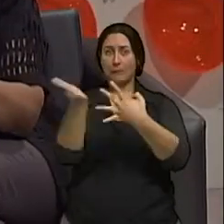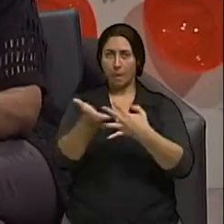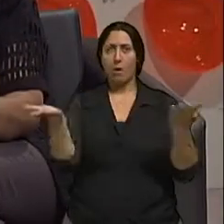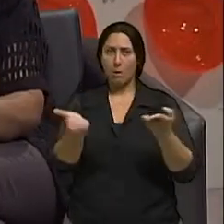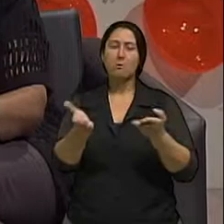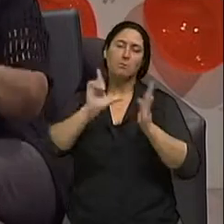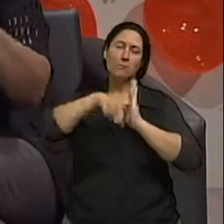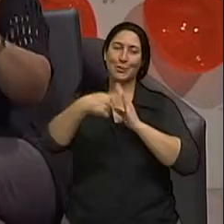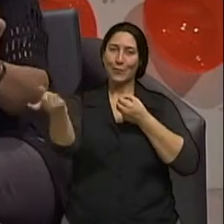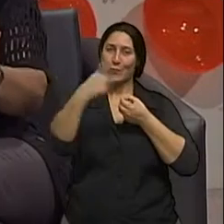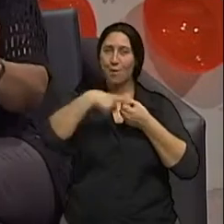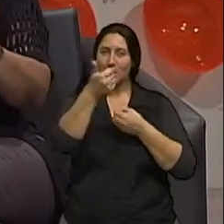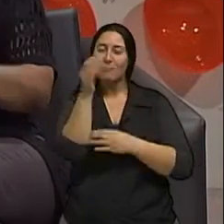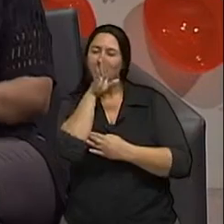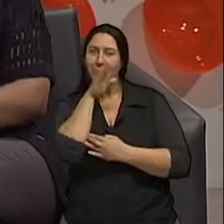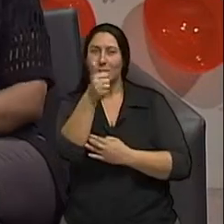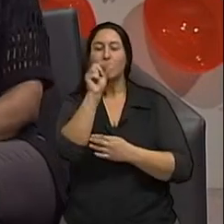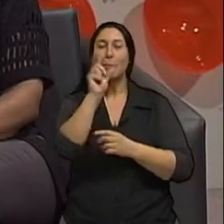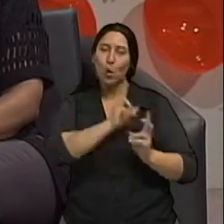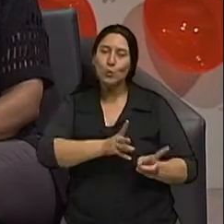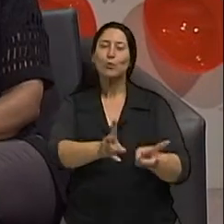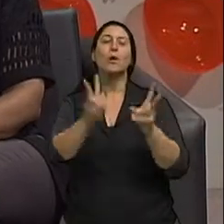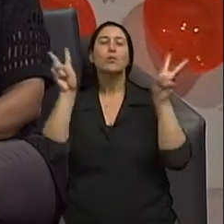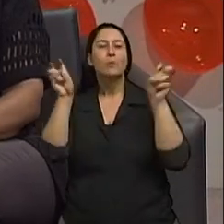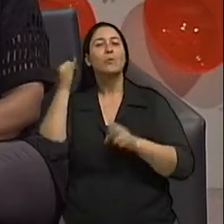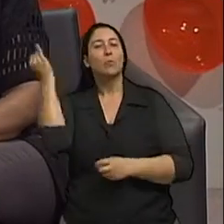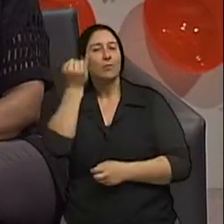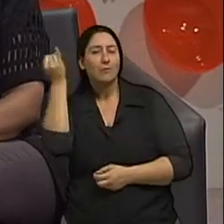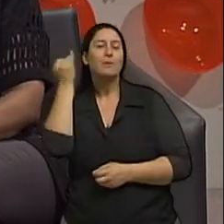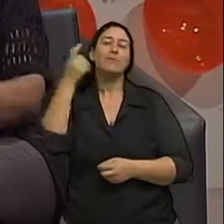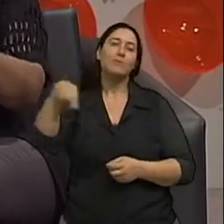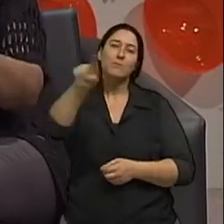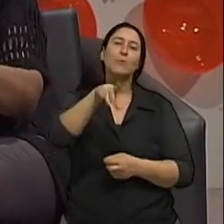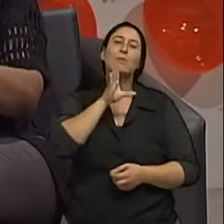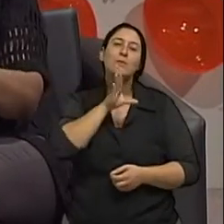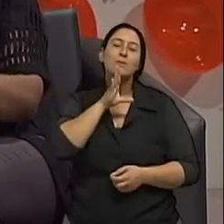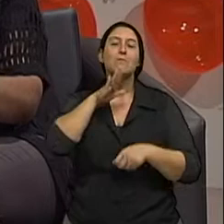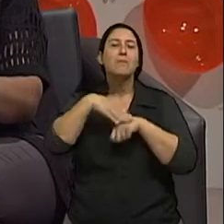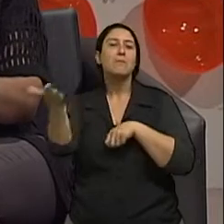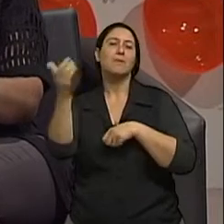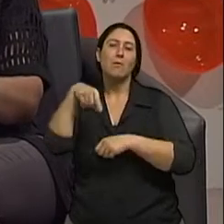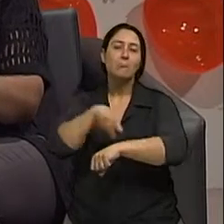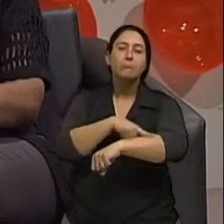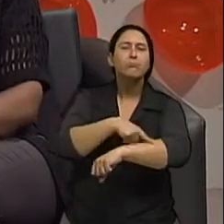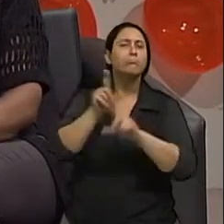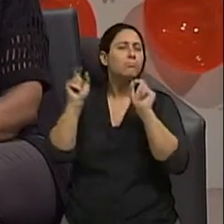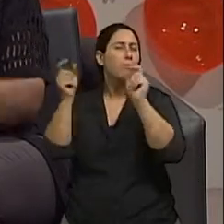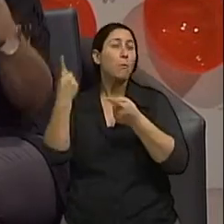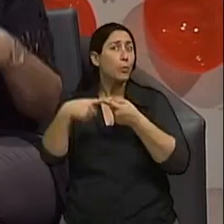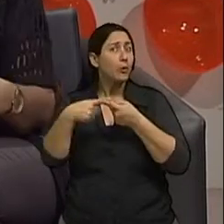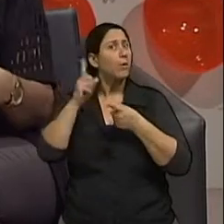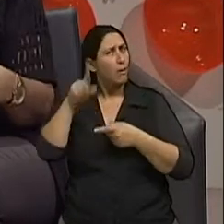um pequeno intervalo aí e a gente já volta para continuar trazendo para vocês essas informações importantíssimas porque elas